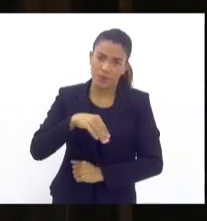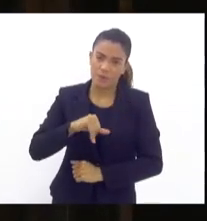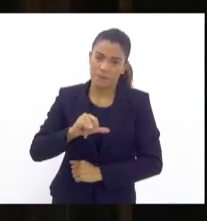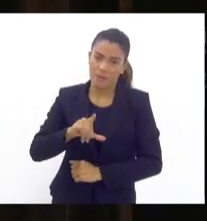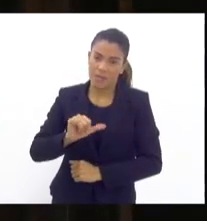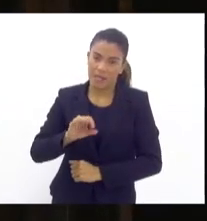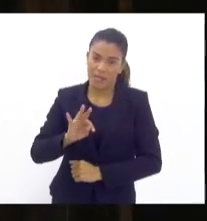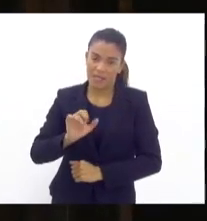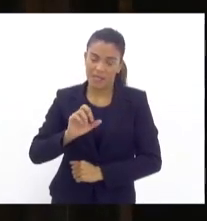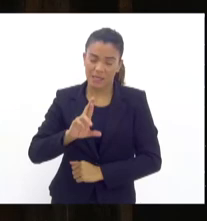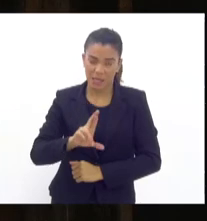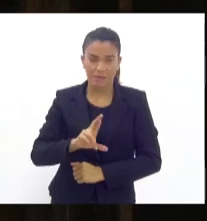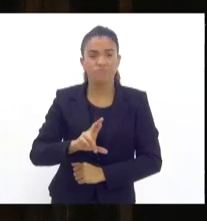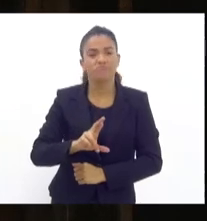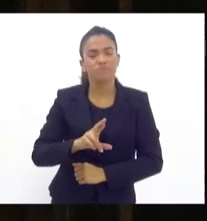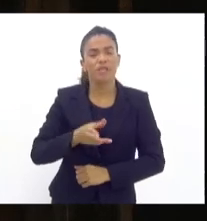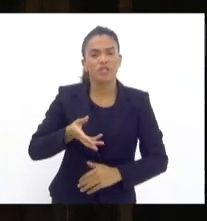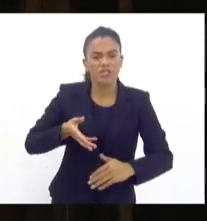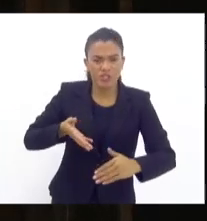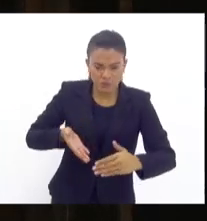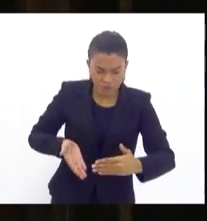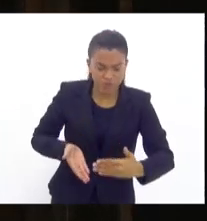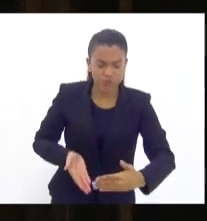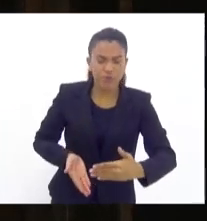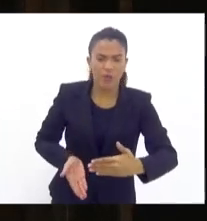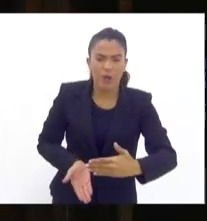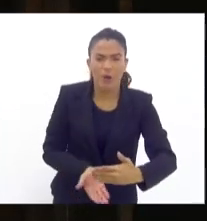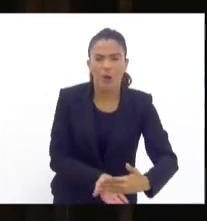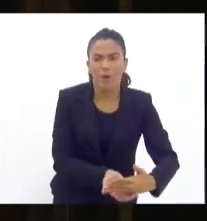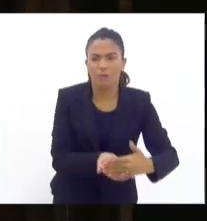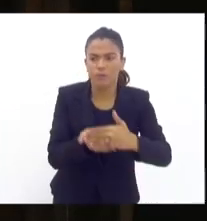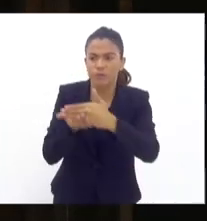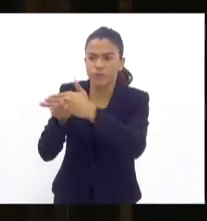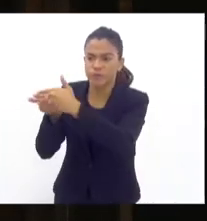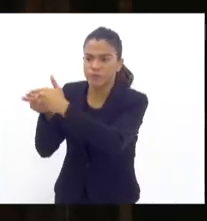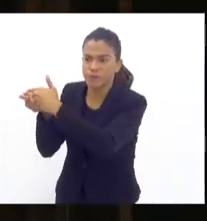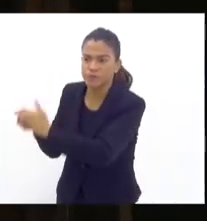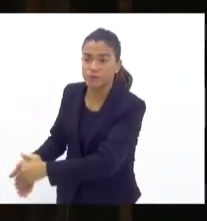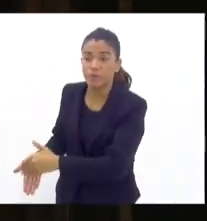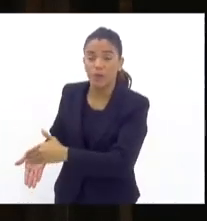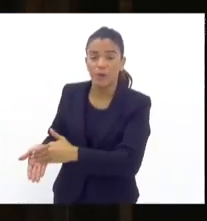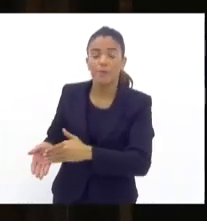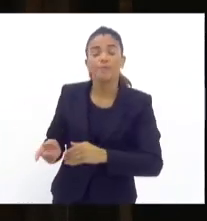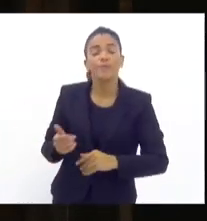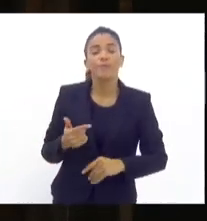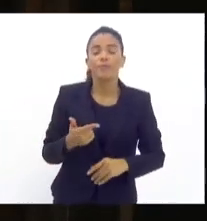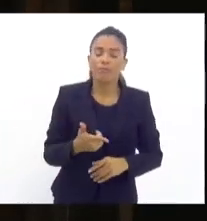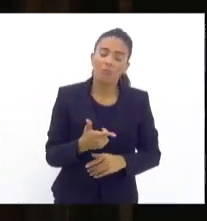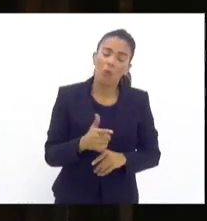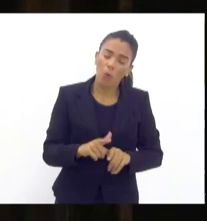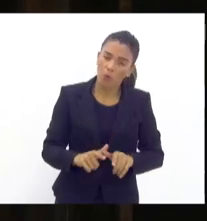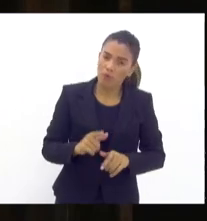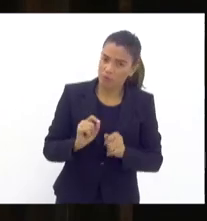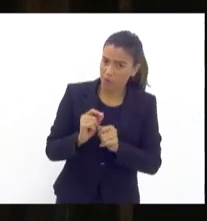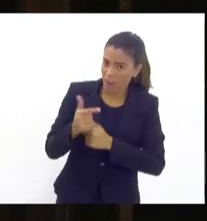retiradas as barricadas, a gente fez uma uma operação ali que resultou no